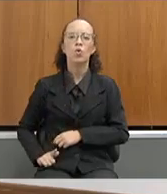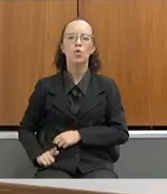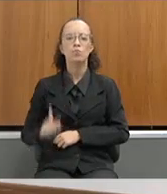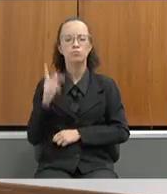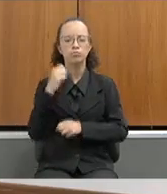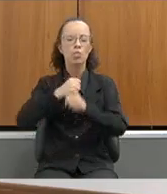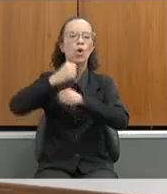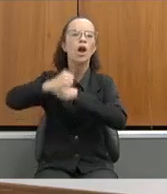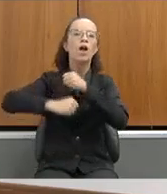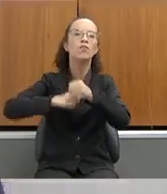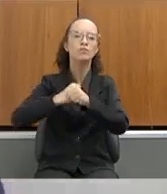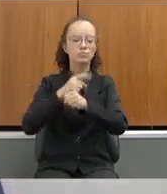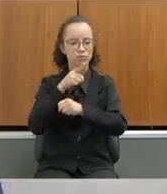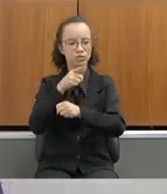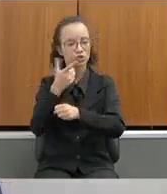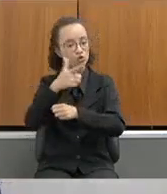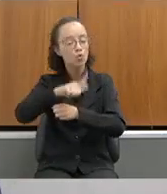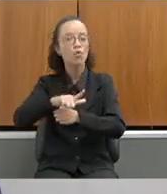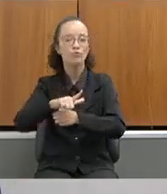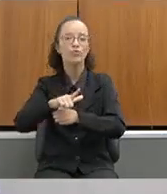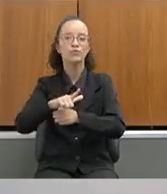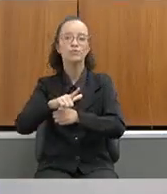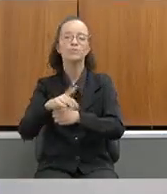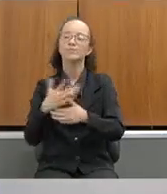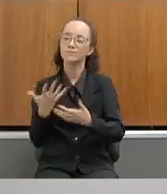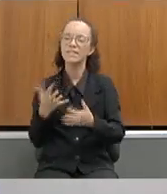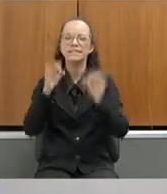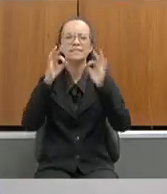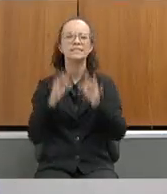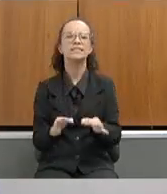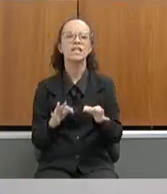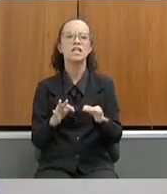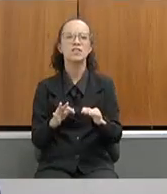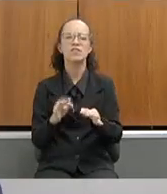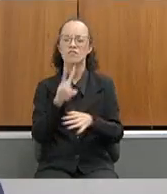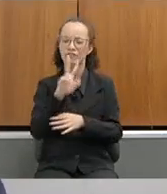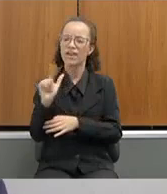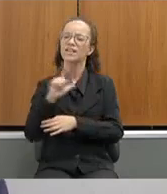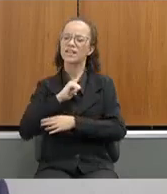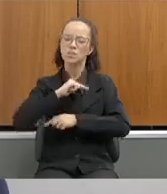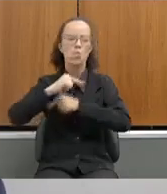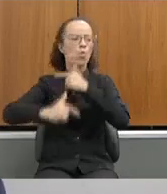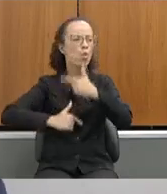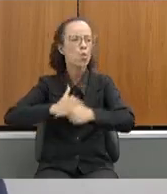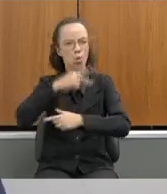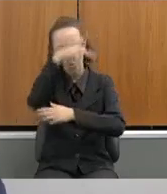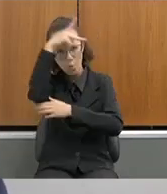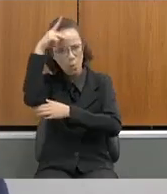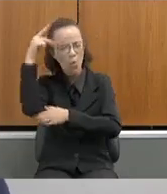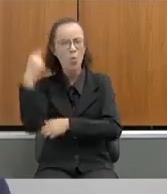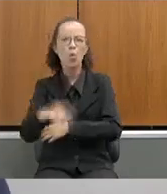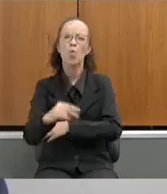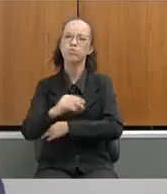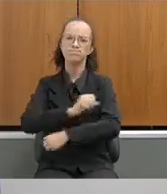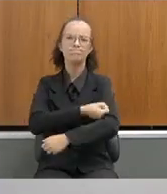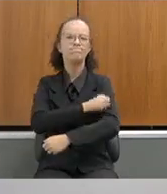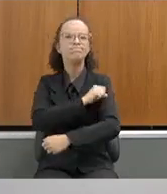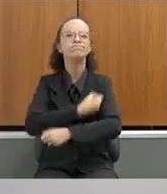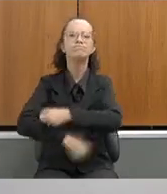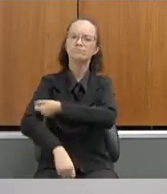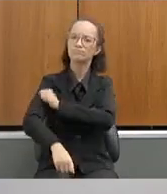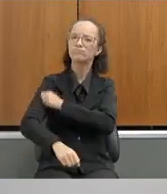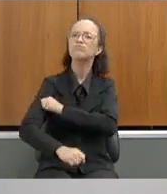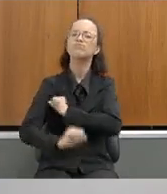próximo ano e dizer, com certeza, terá muito trabalho, muita dedicação, muito